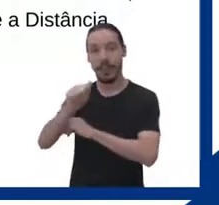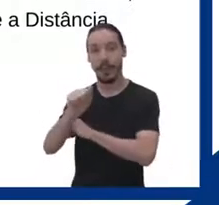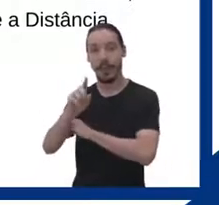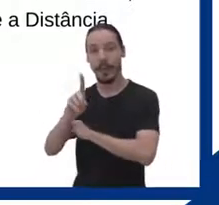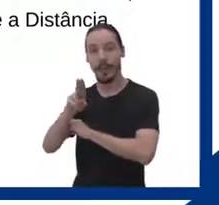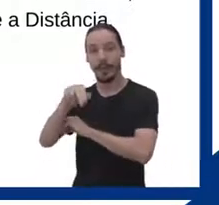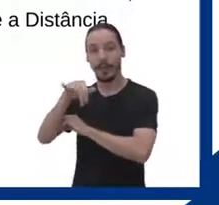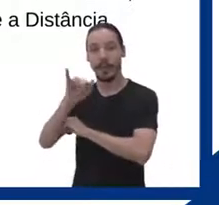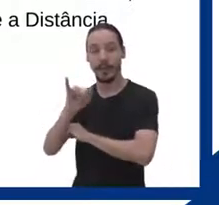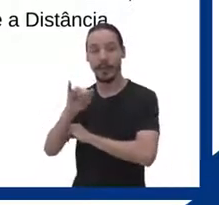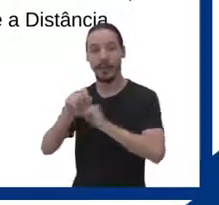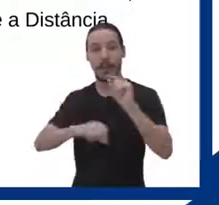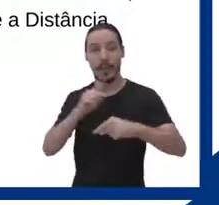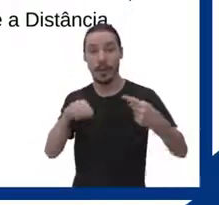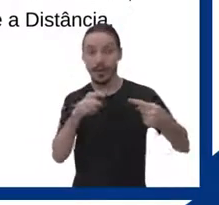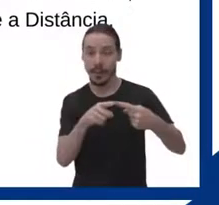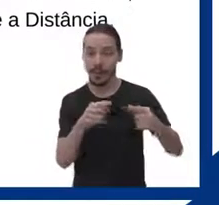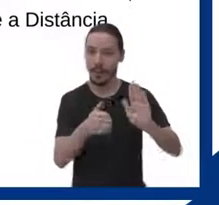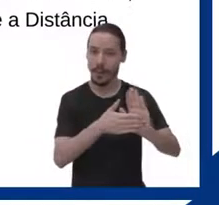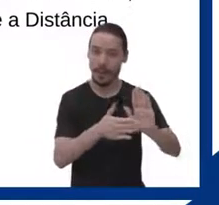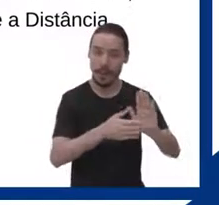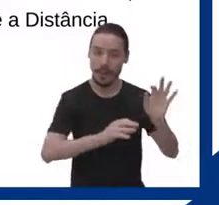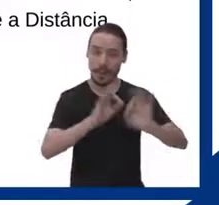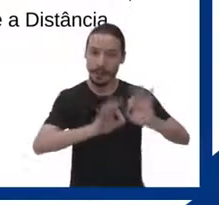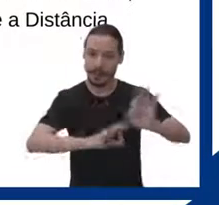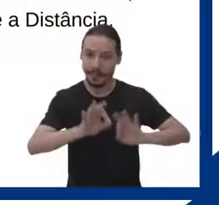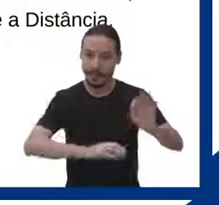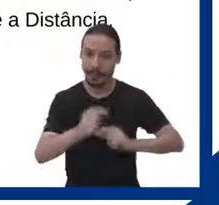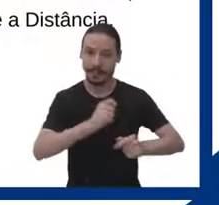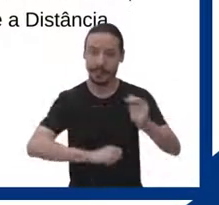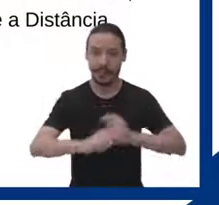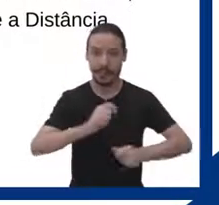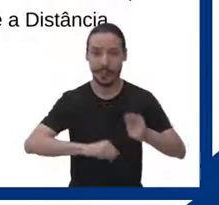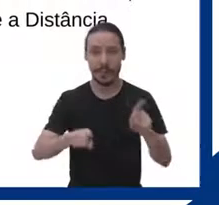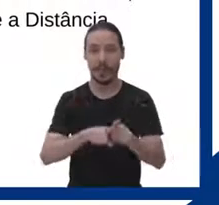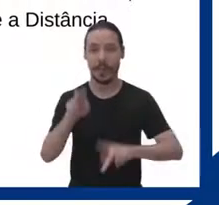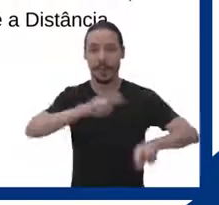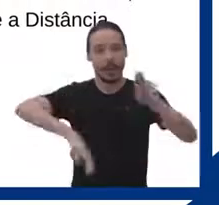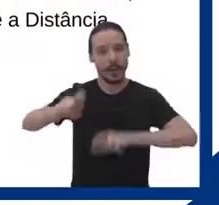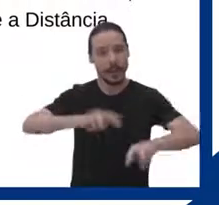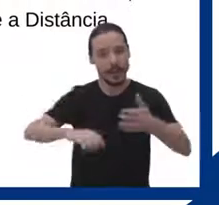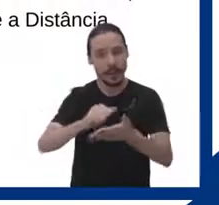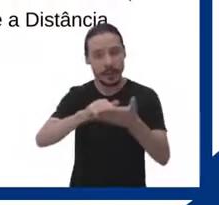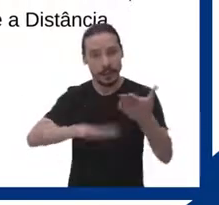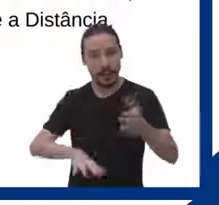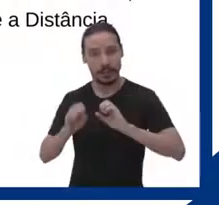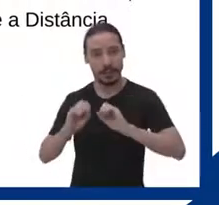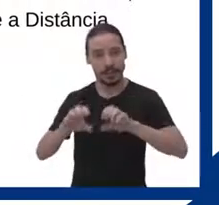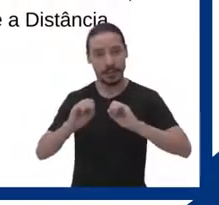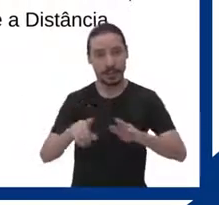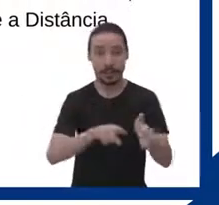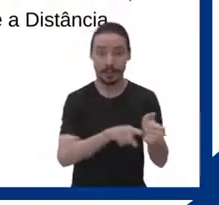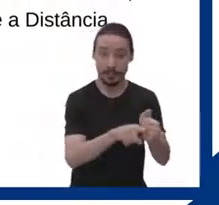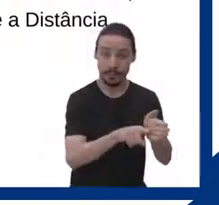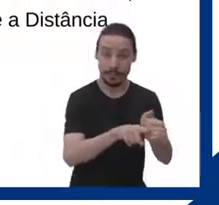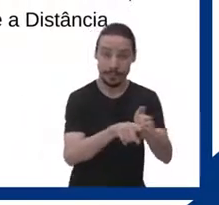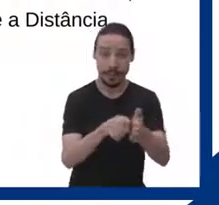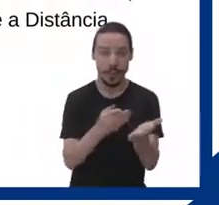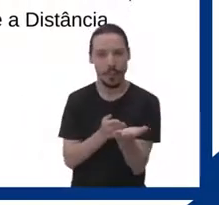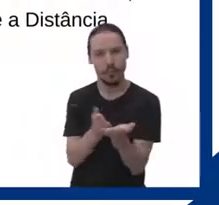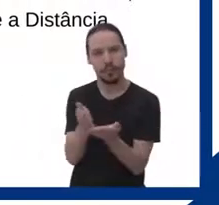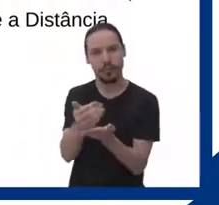a finalidade de planejar, propor, administrar e avaliar as atividades de ensino,